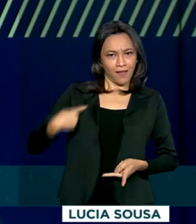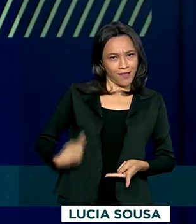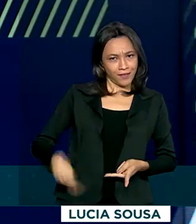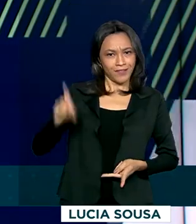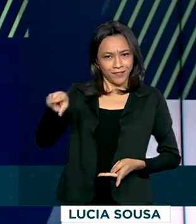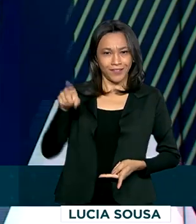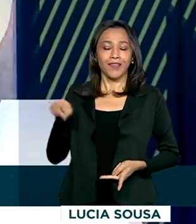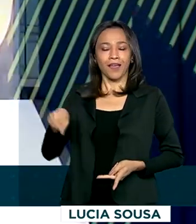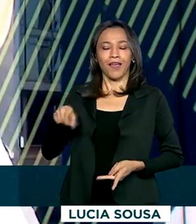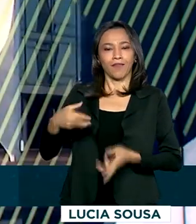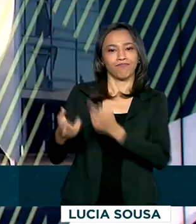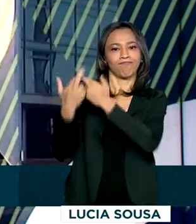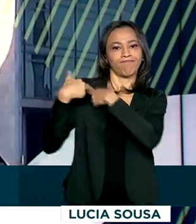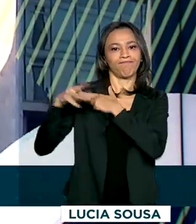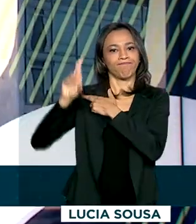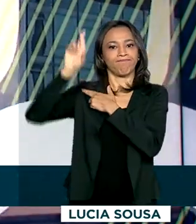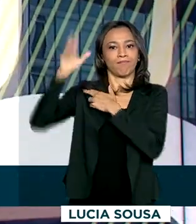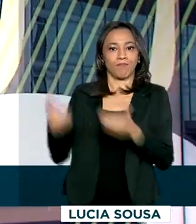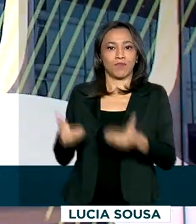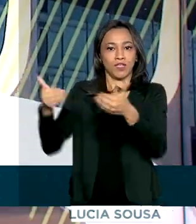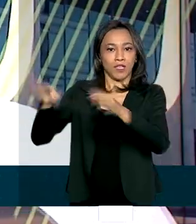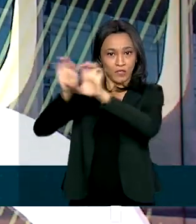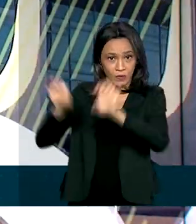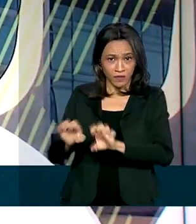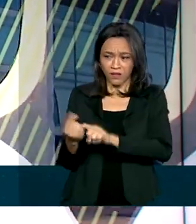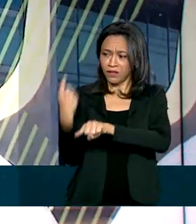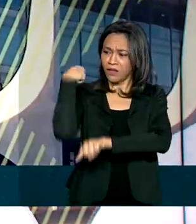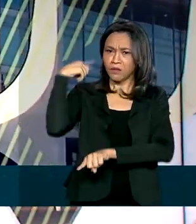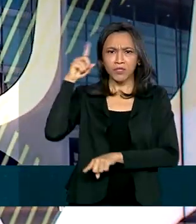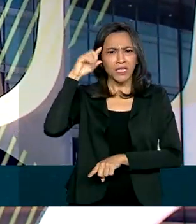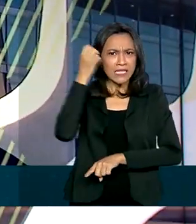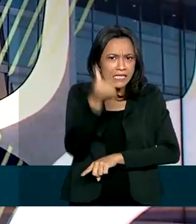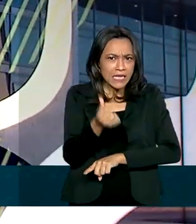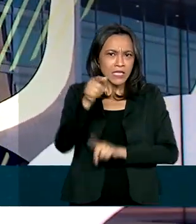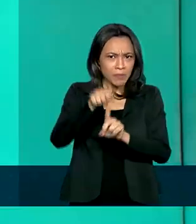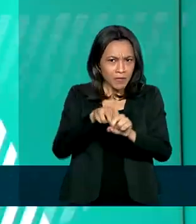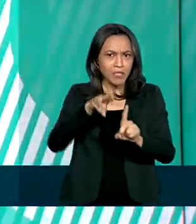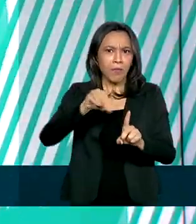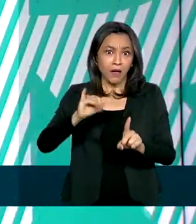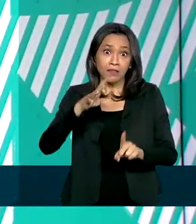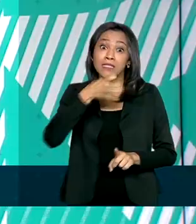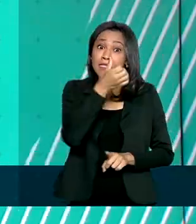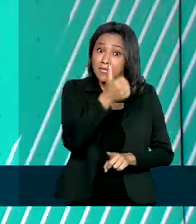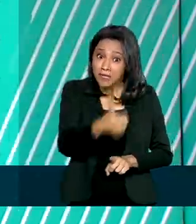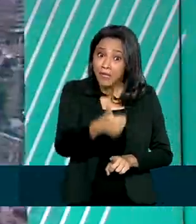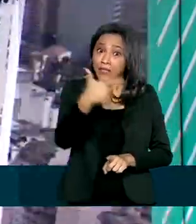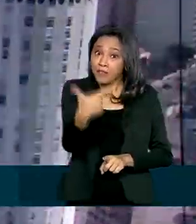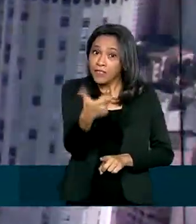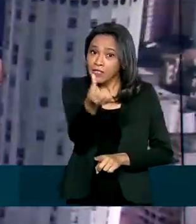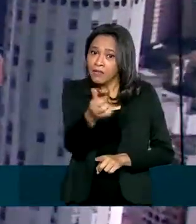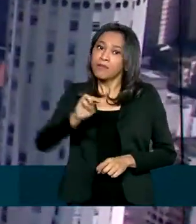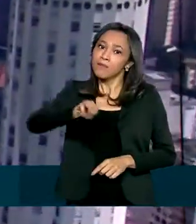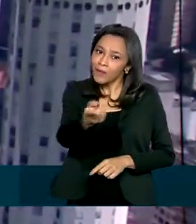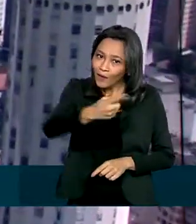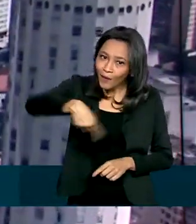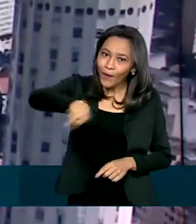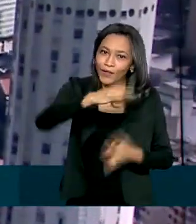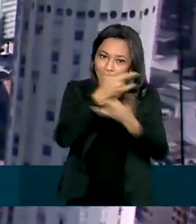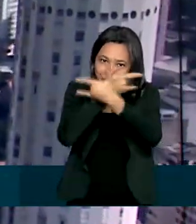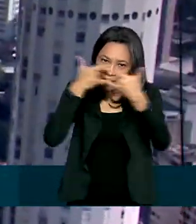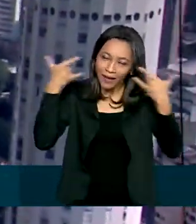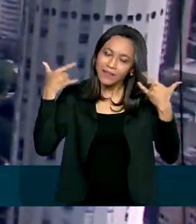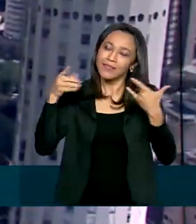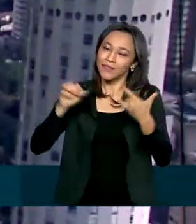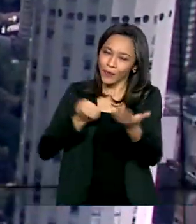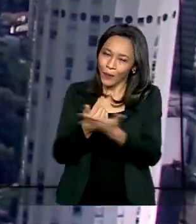da Infraestrutura. Desde o dia 6 de maio, o país já recebeu 126 milhões de máscaras cirúrgicas adquiridas pelo